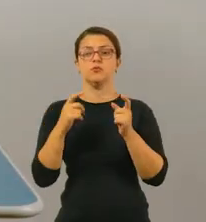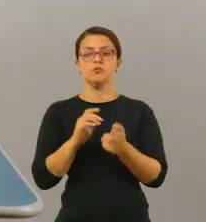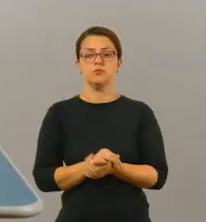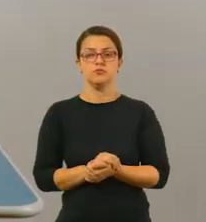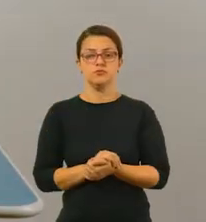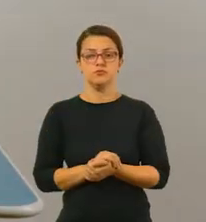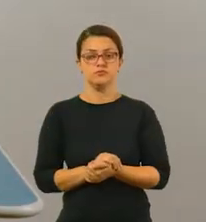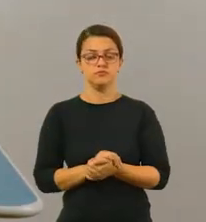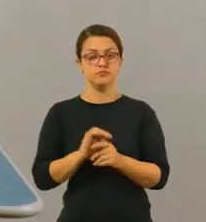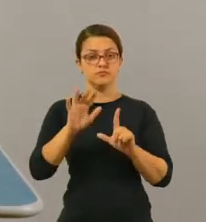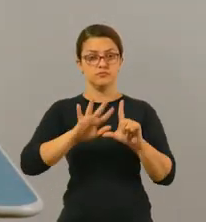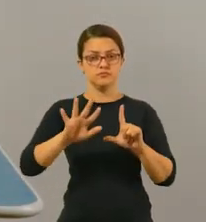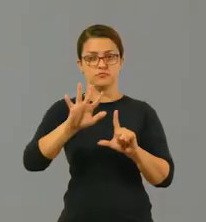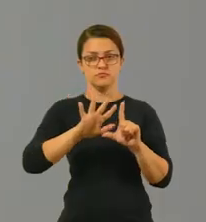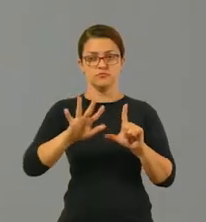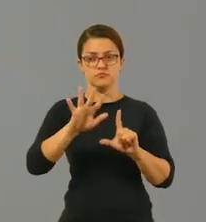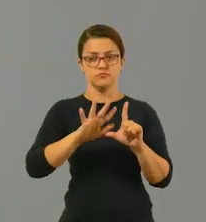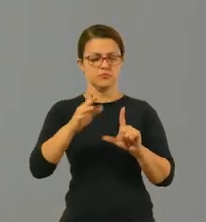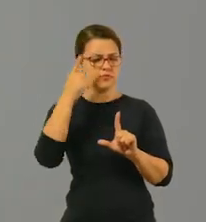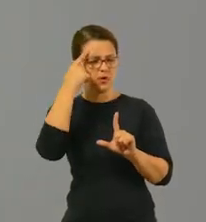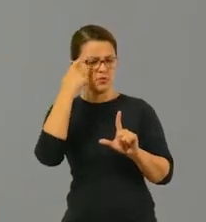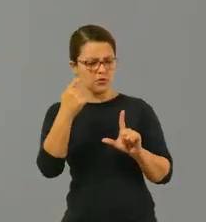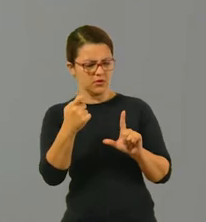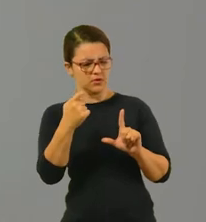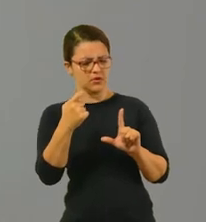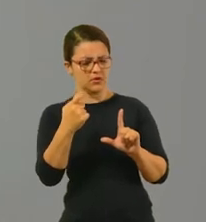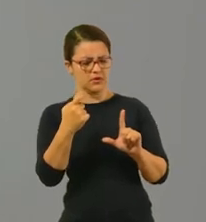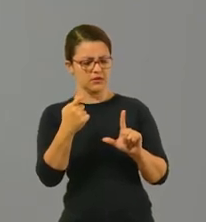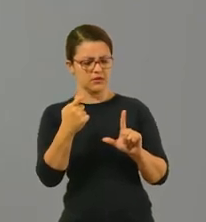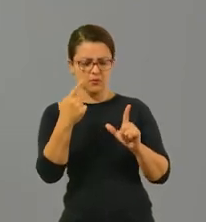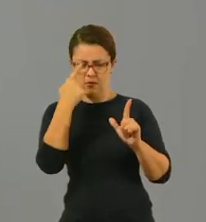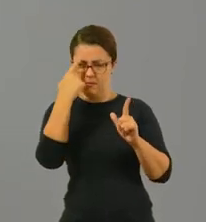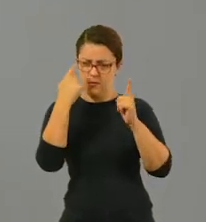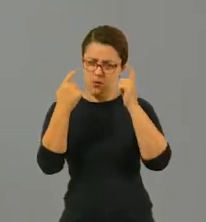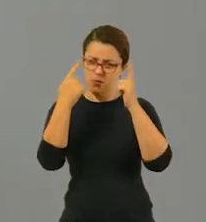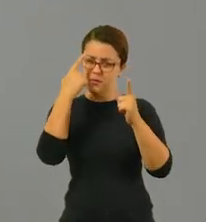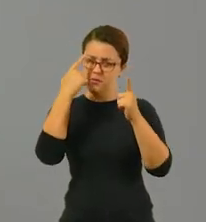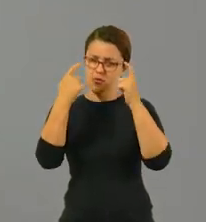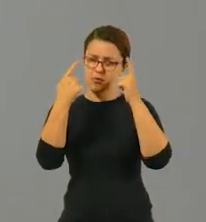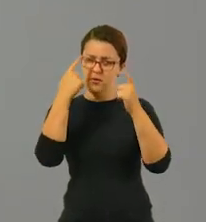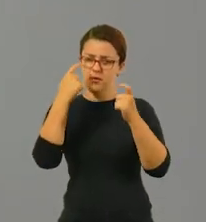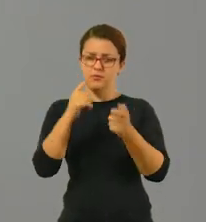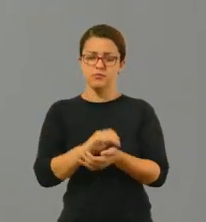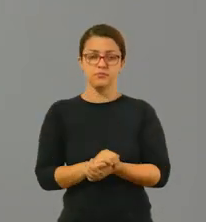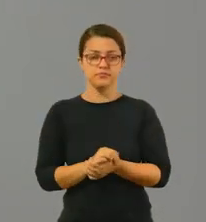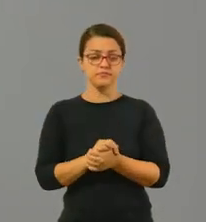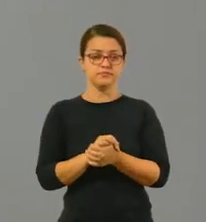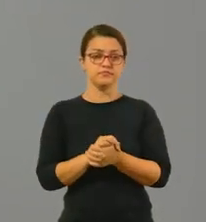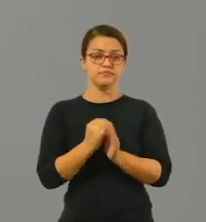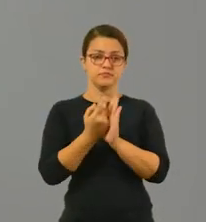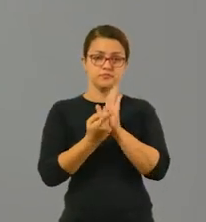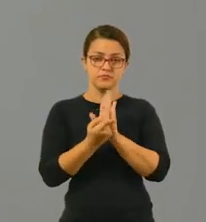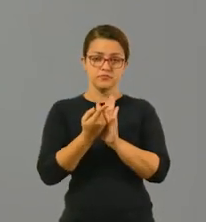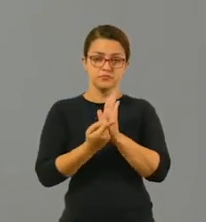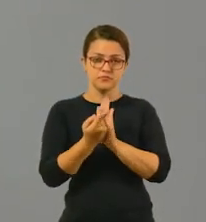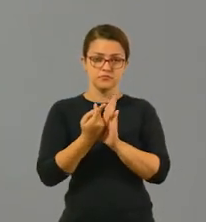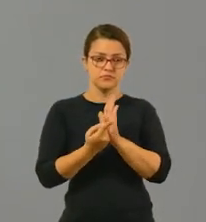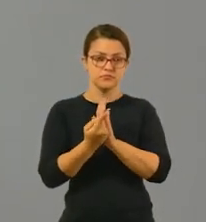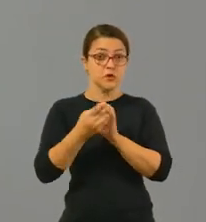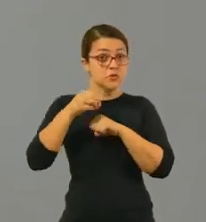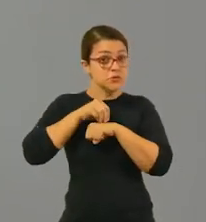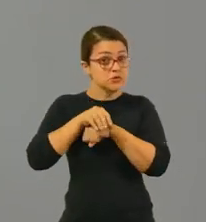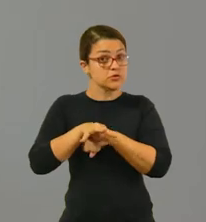Esse daqui é um emoji que talvez ele tenha uma ideia, né? Ou então, é momento criativo da criança, né? Então, ele vai ter que